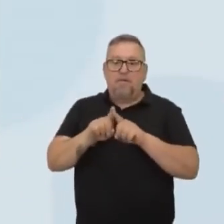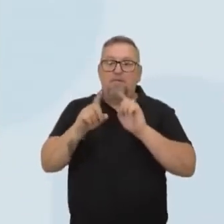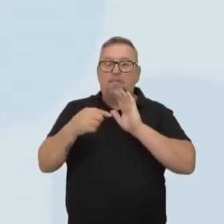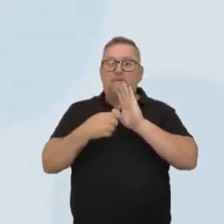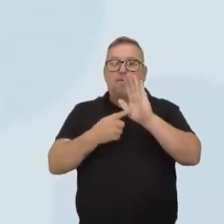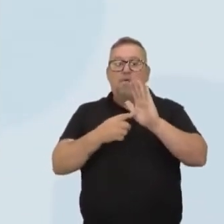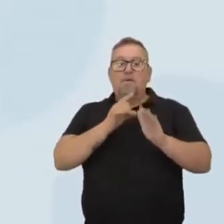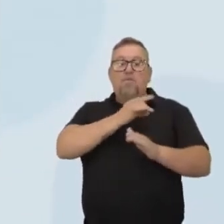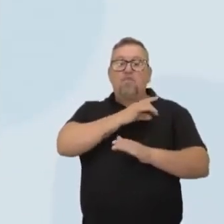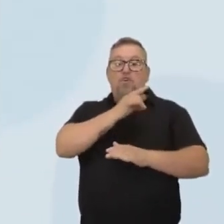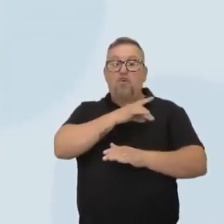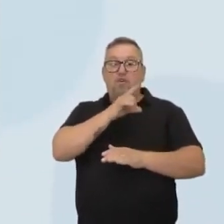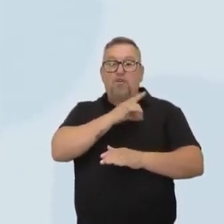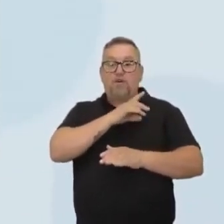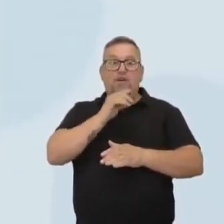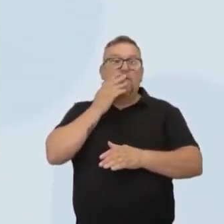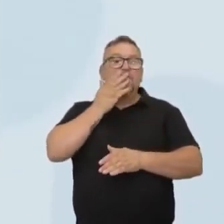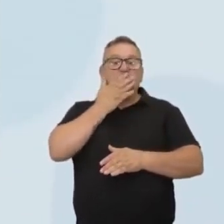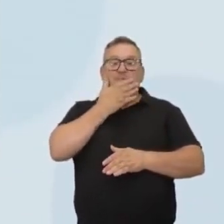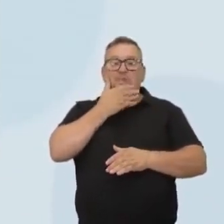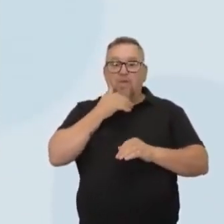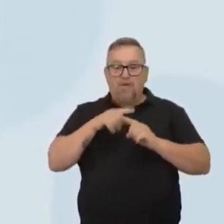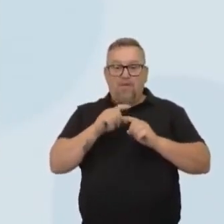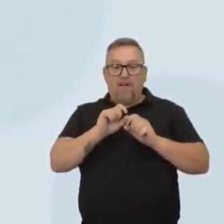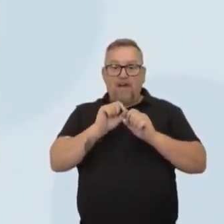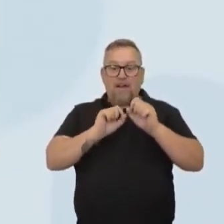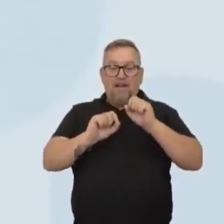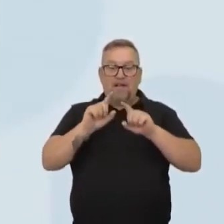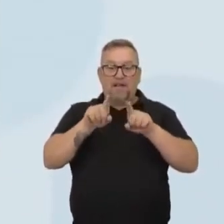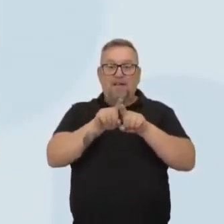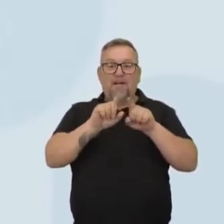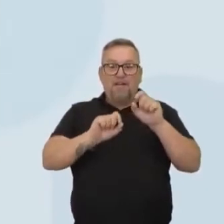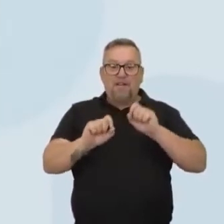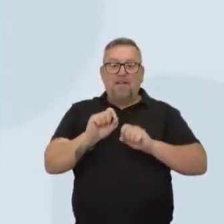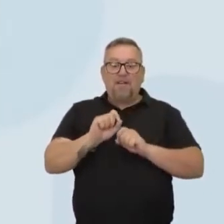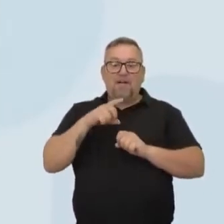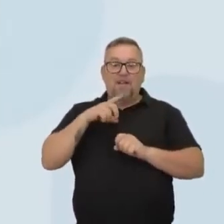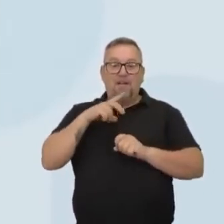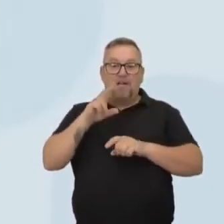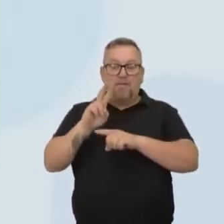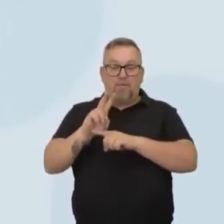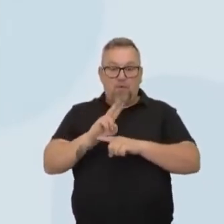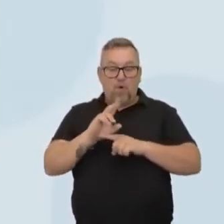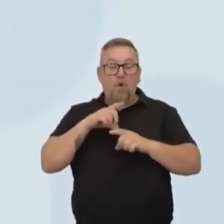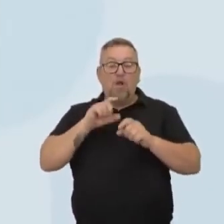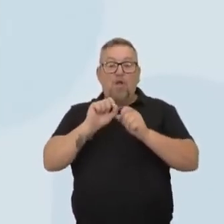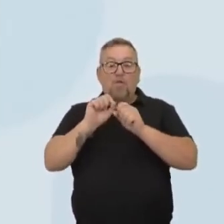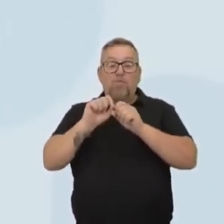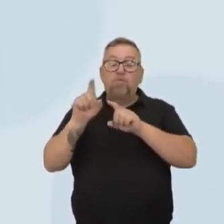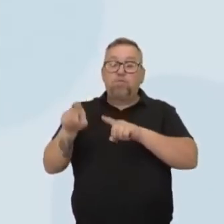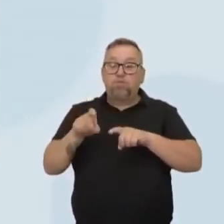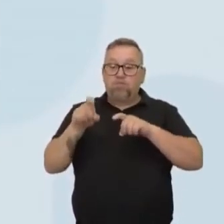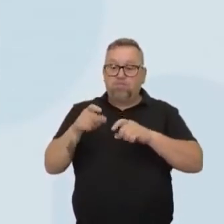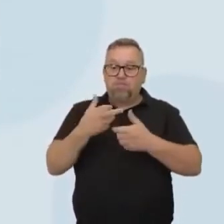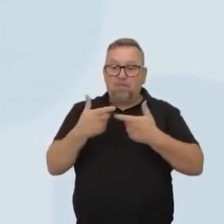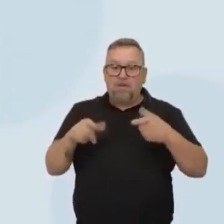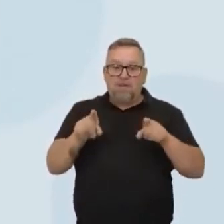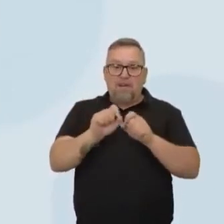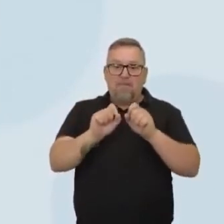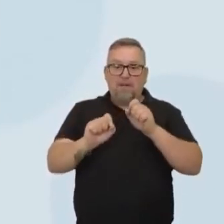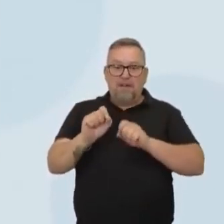para o Chile, por exemplo, né? Que aparece aí como um dos maiores produtores, né? A gente vê aqui até nessa